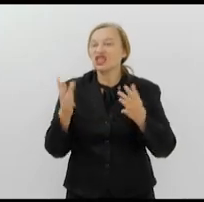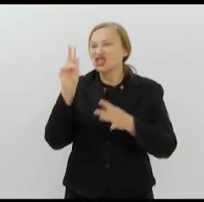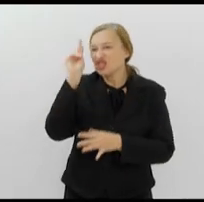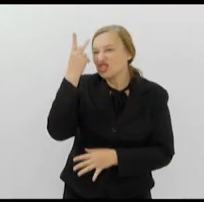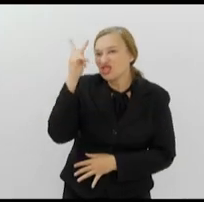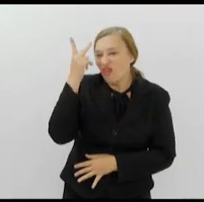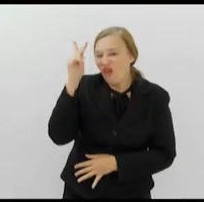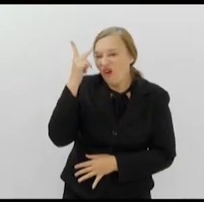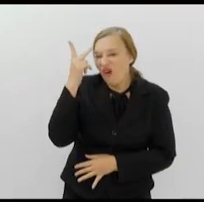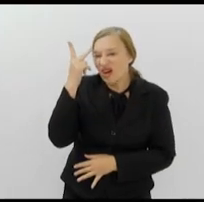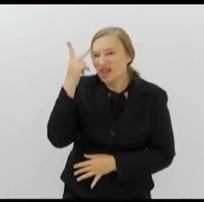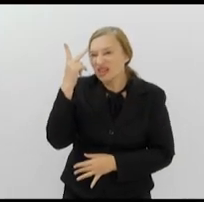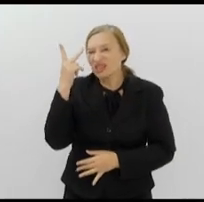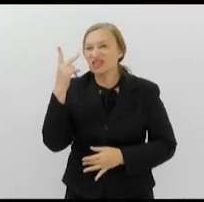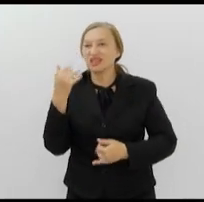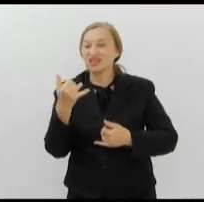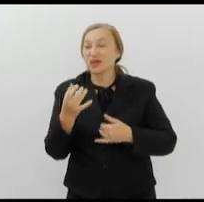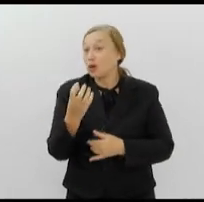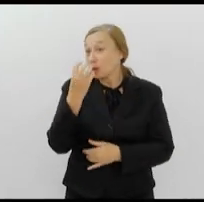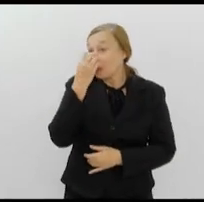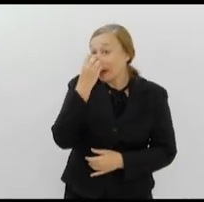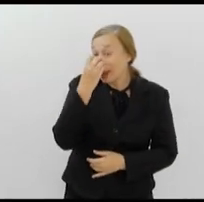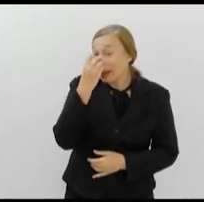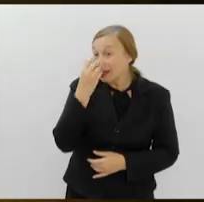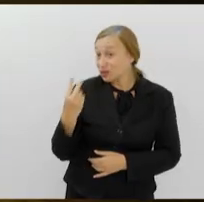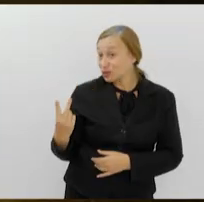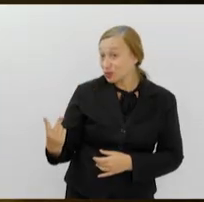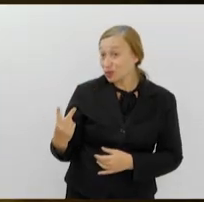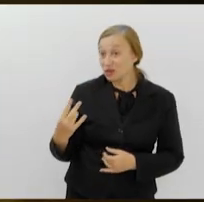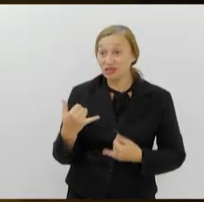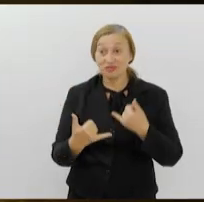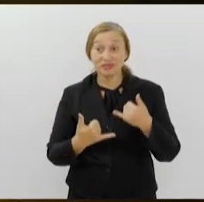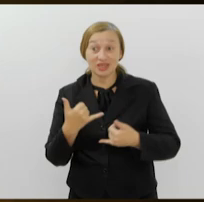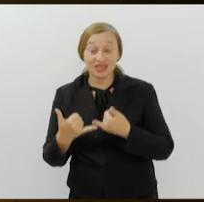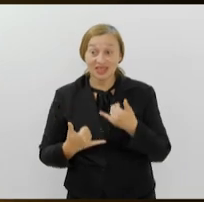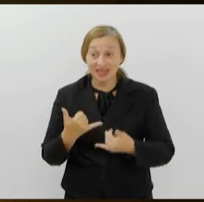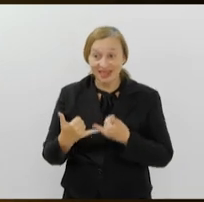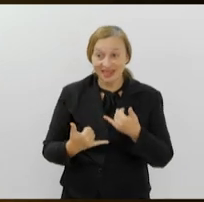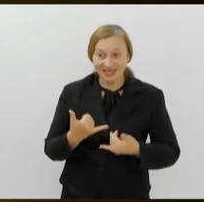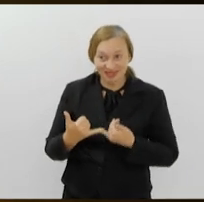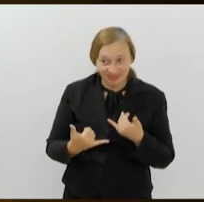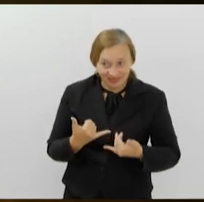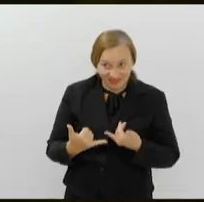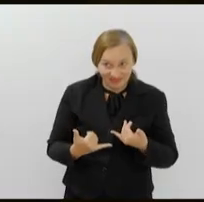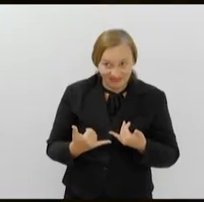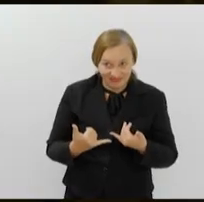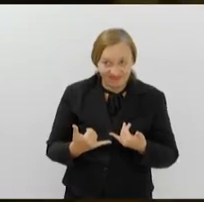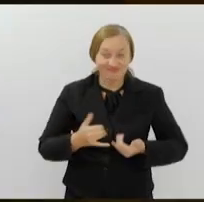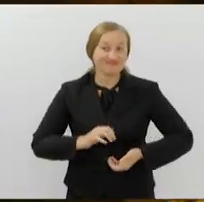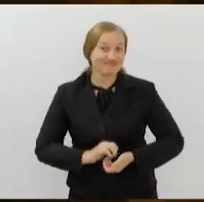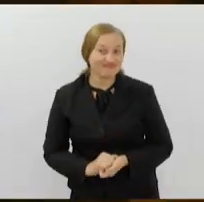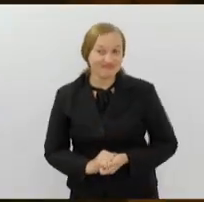gerenciada por dois palhaços distintos, um sábio arquivista e um desastrado empregador.